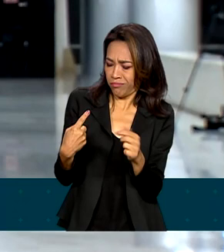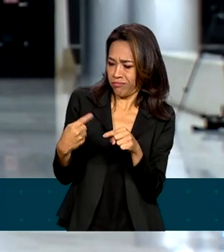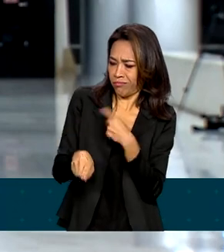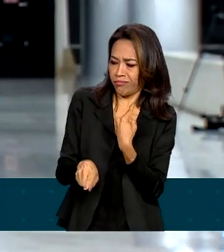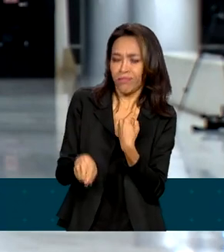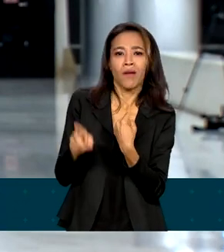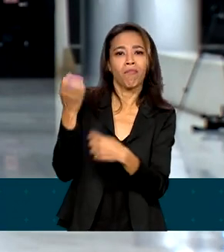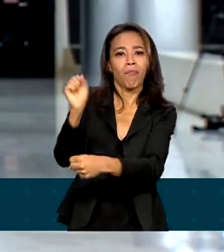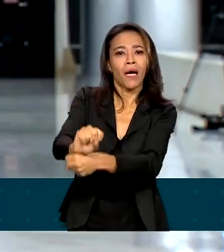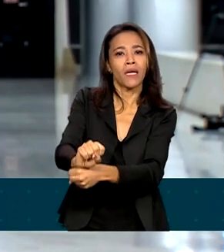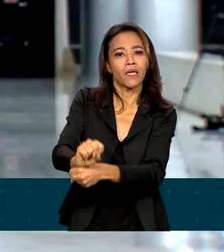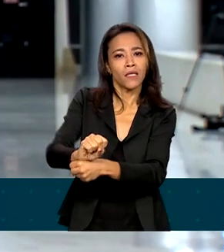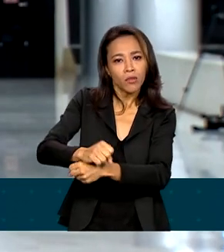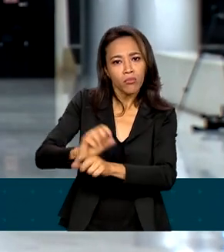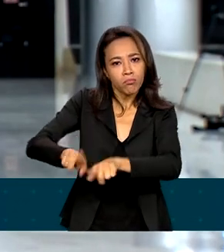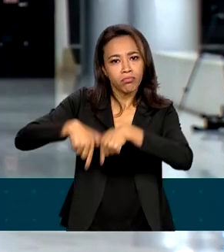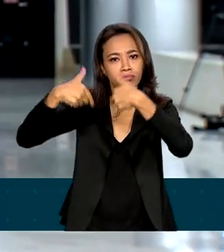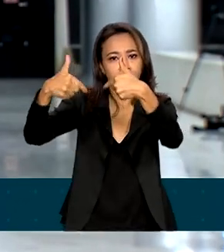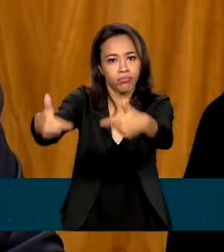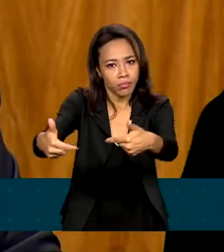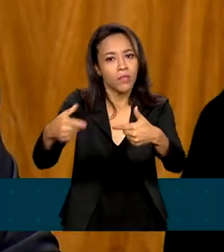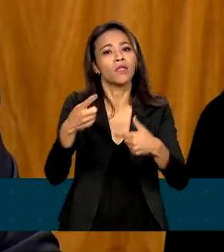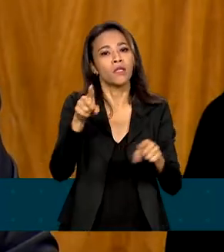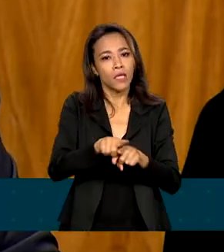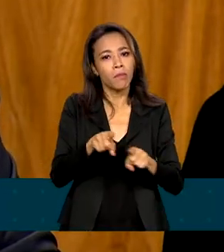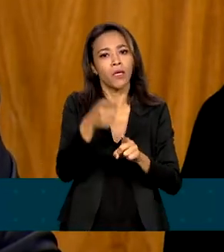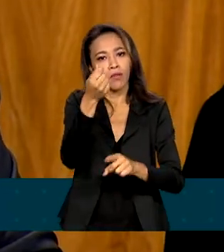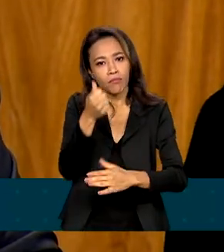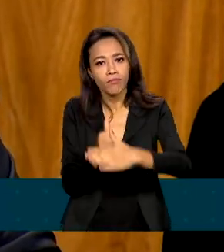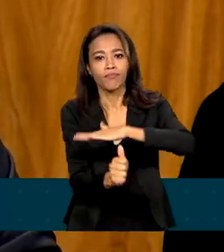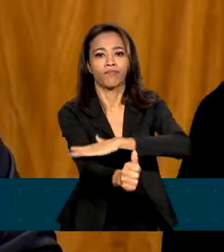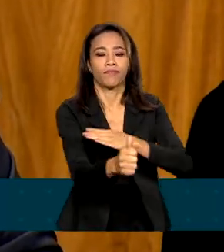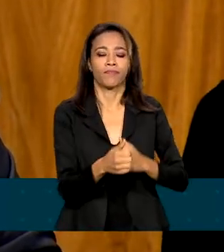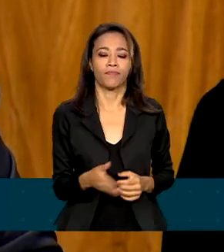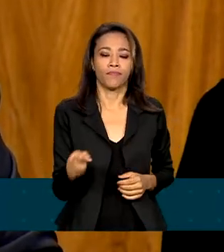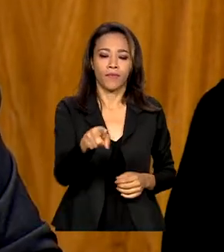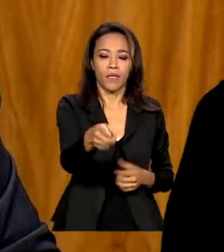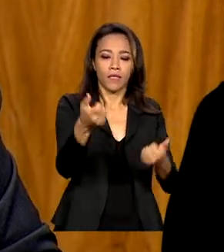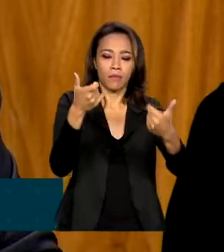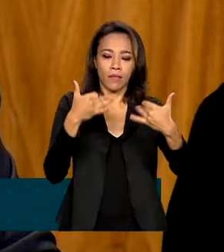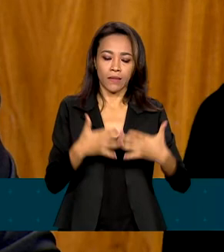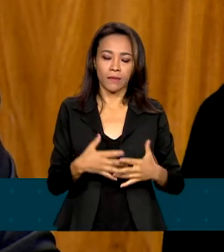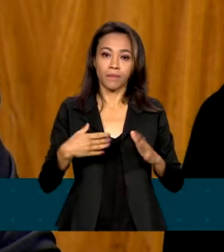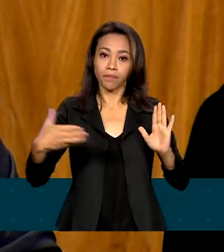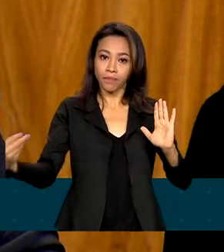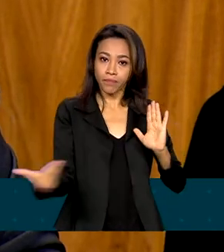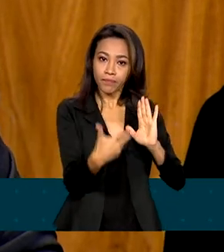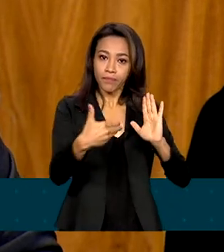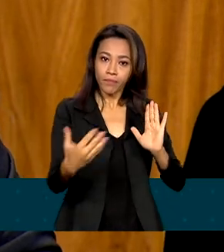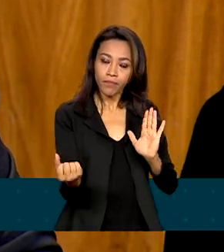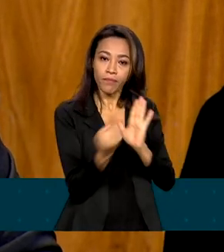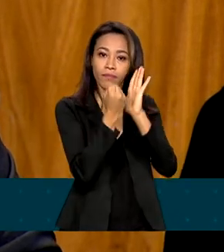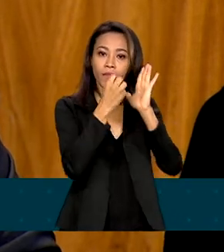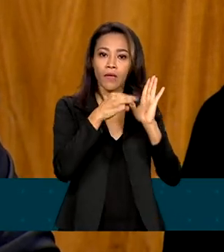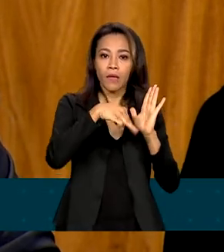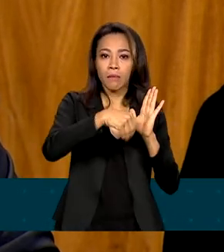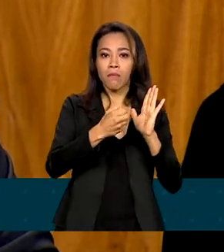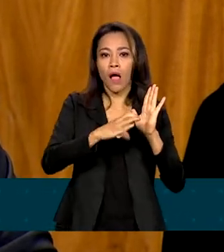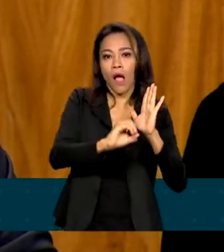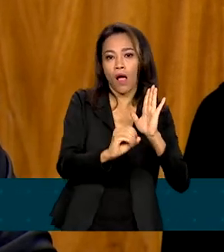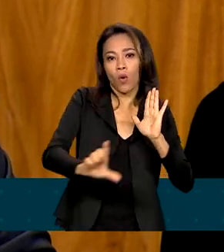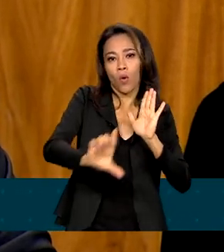interrupção de serviços e investimentos. A revisão e modernização do marco legal do saneamento é mais uma grande